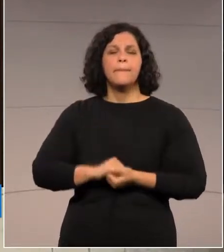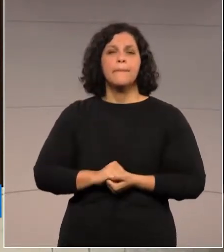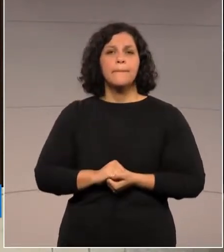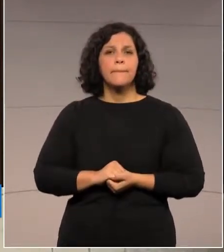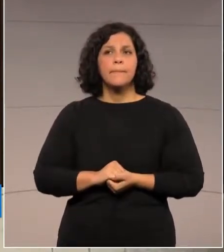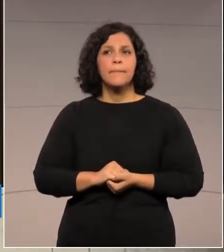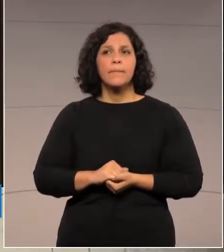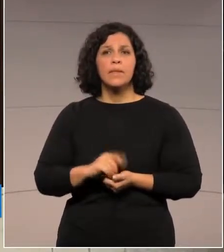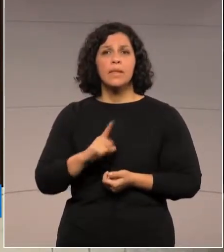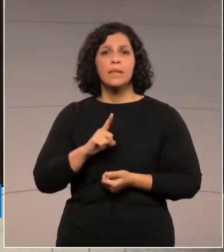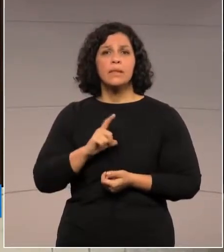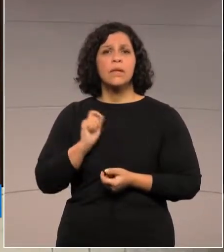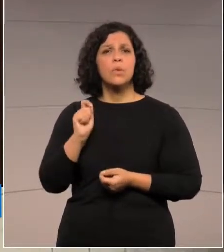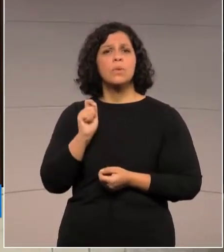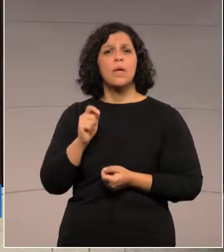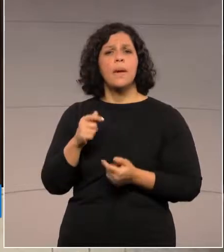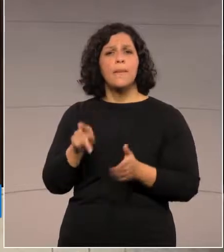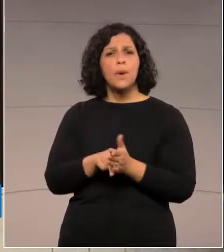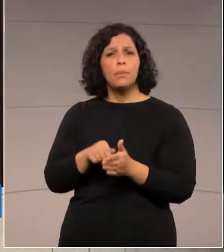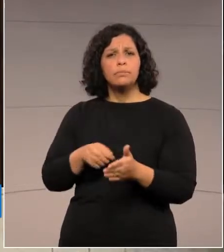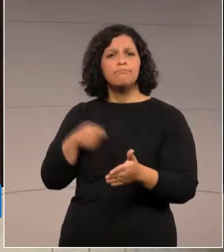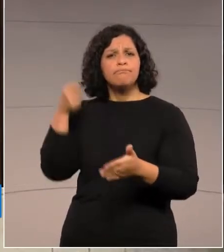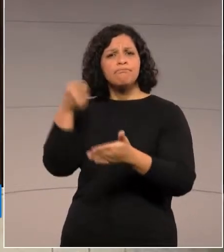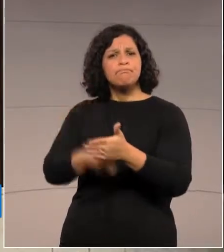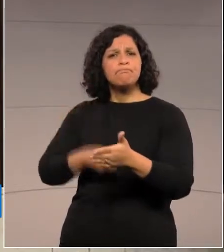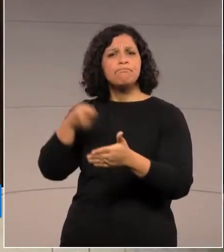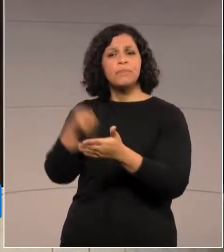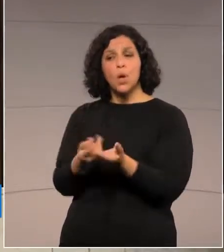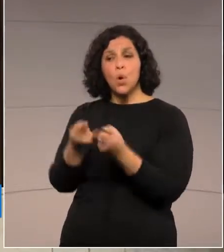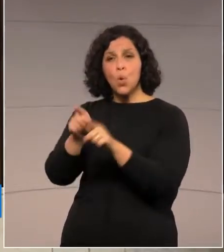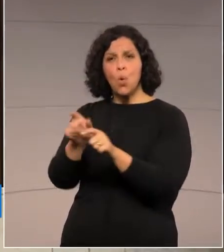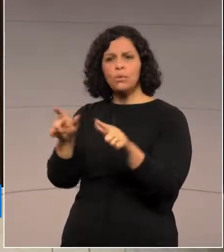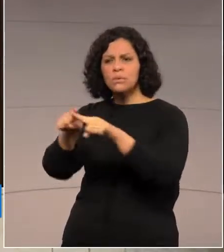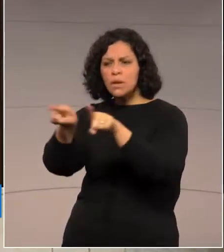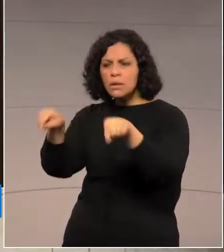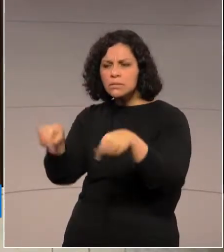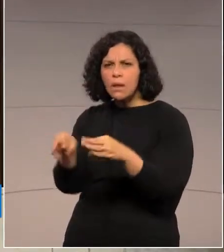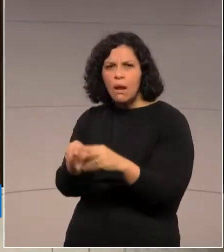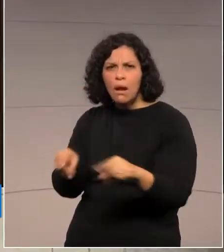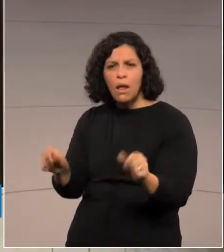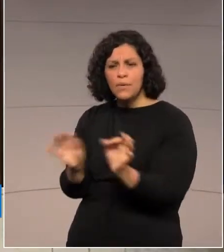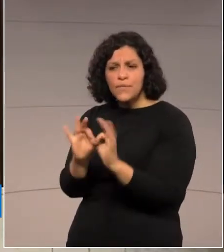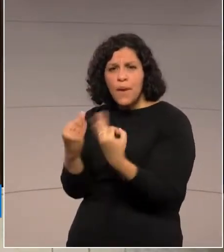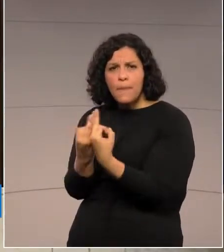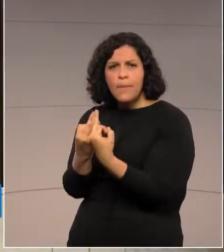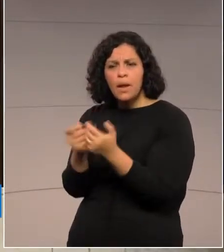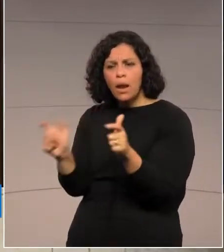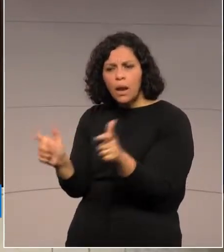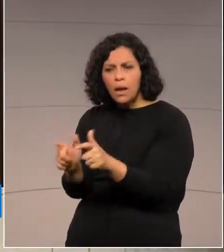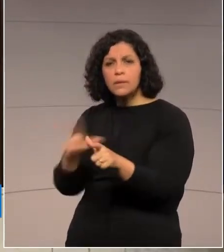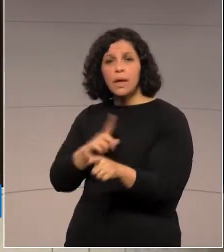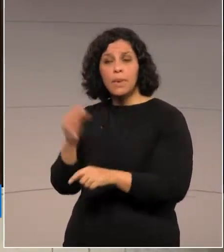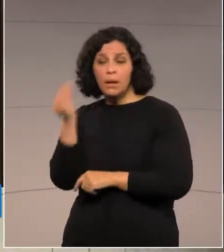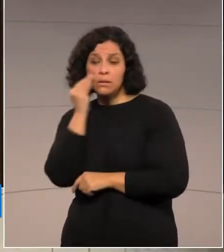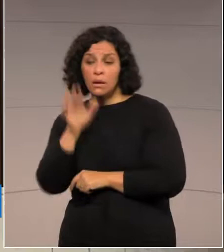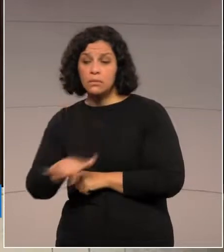ataques aos pequenos agricultores que tentam